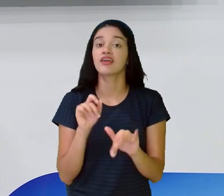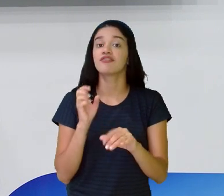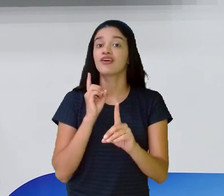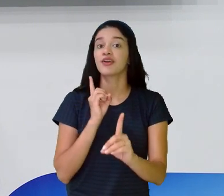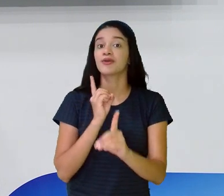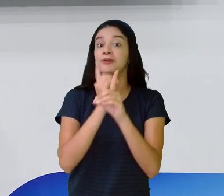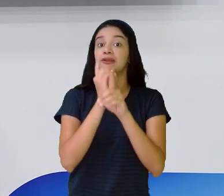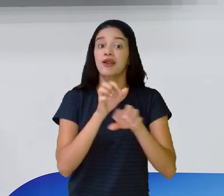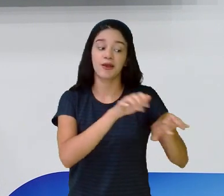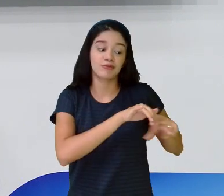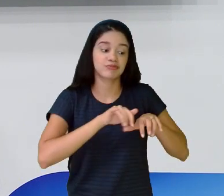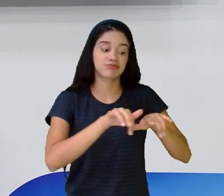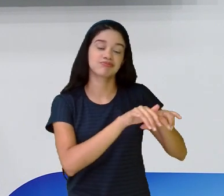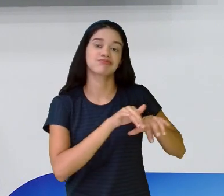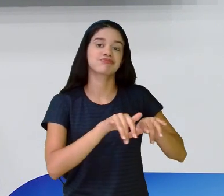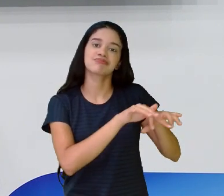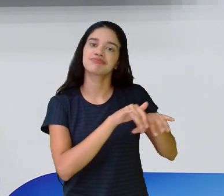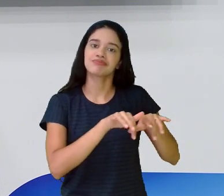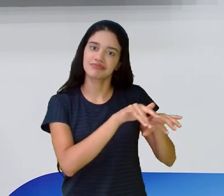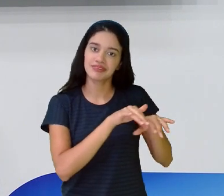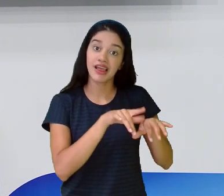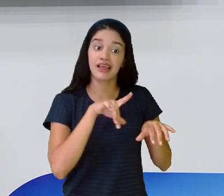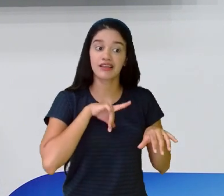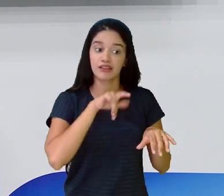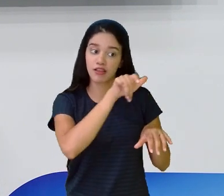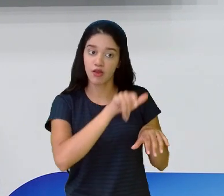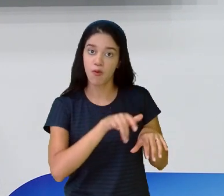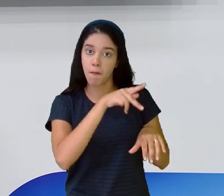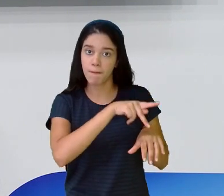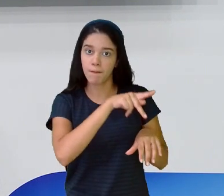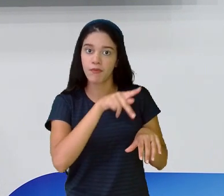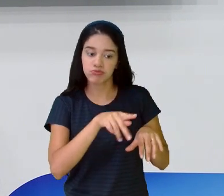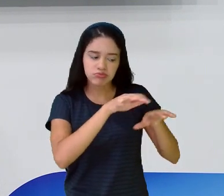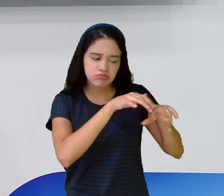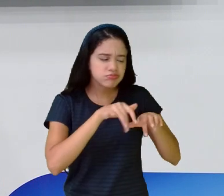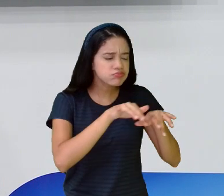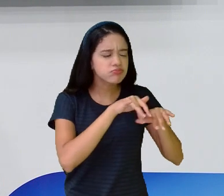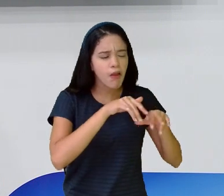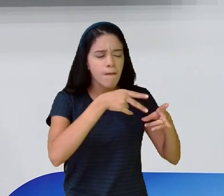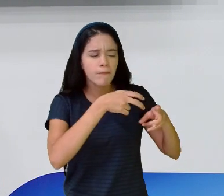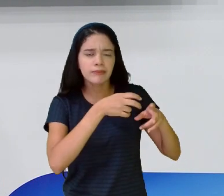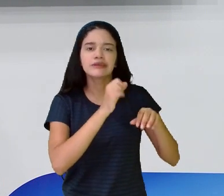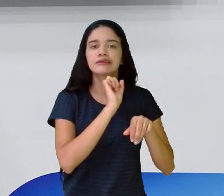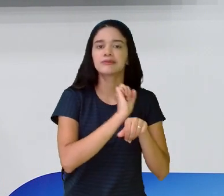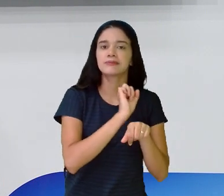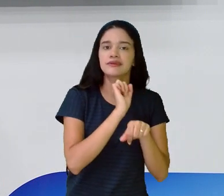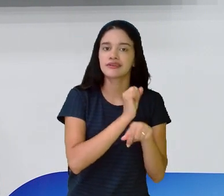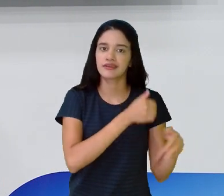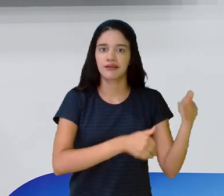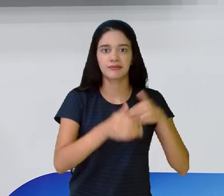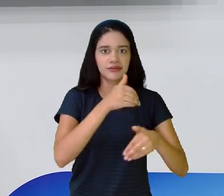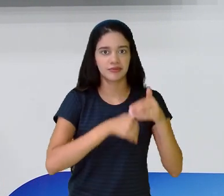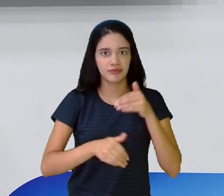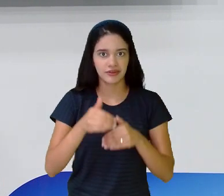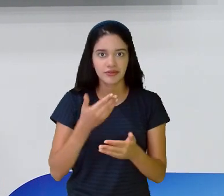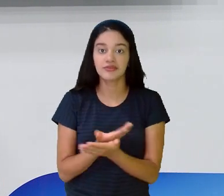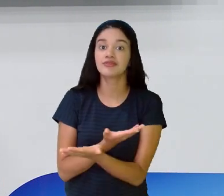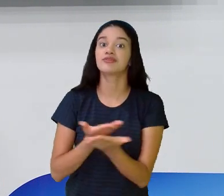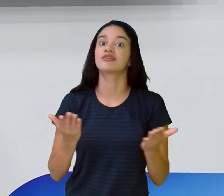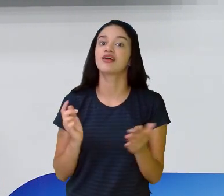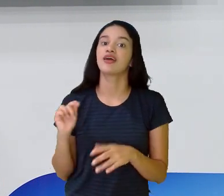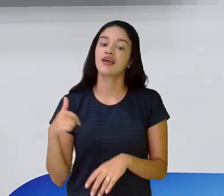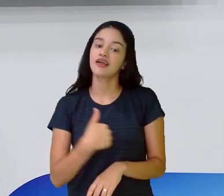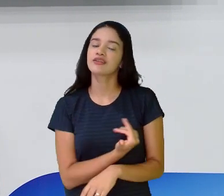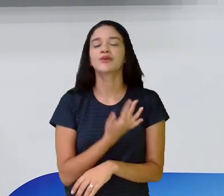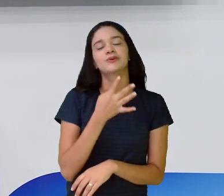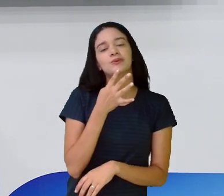o chat, é no chat que temos um professor, uma professora que fica lá aguardando a sua participação e através do chat que a